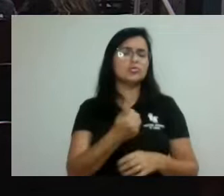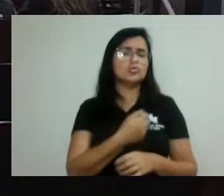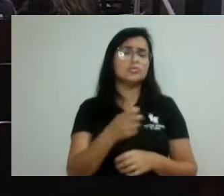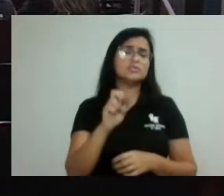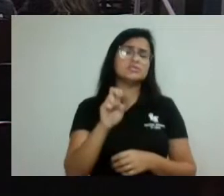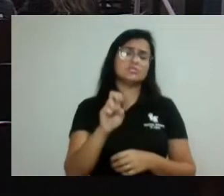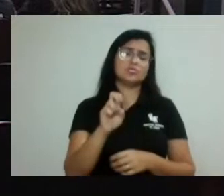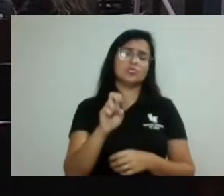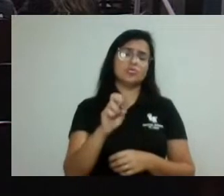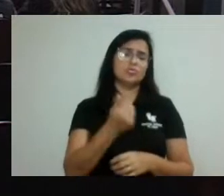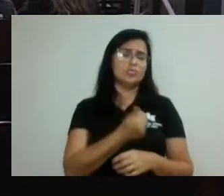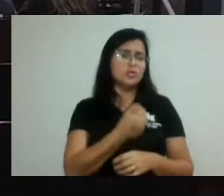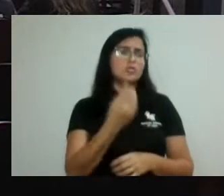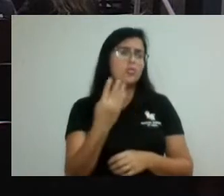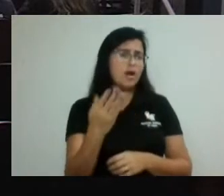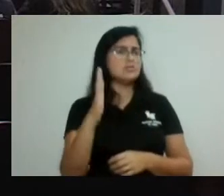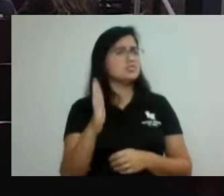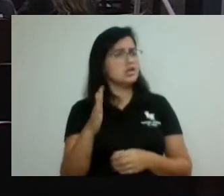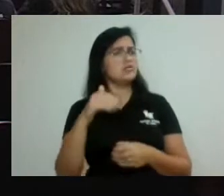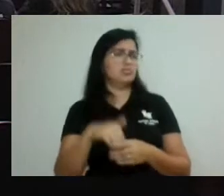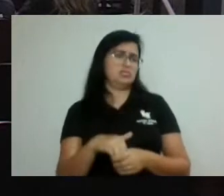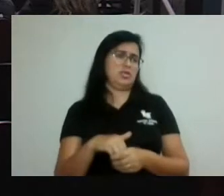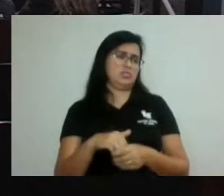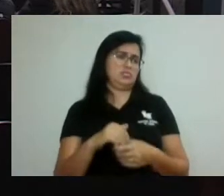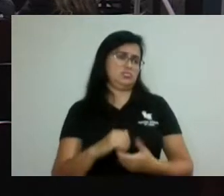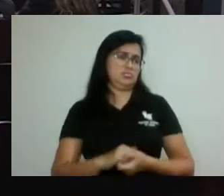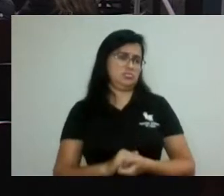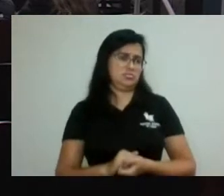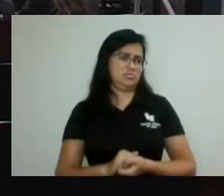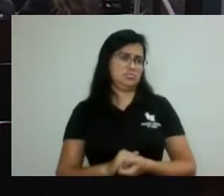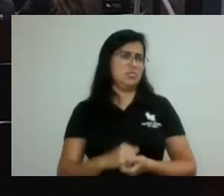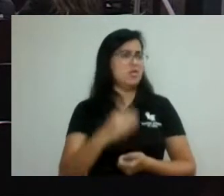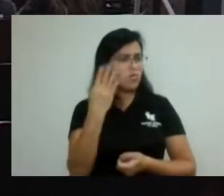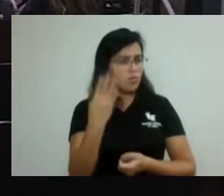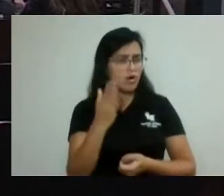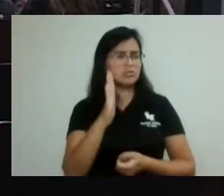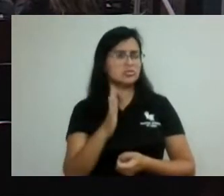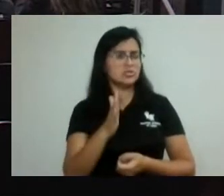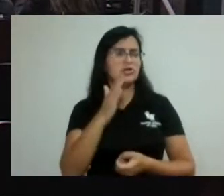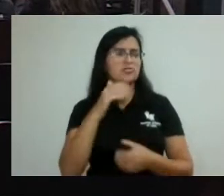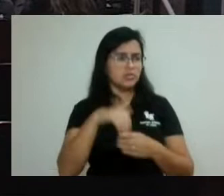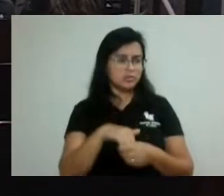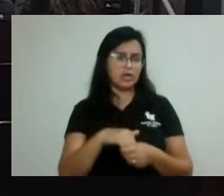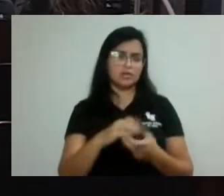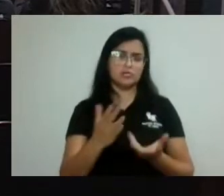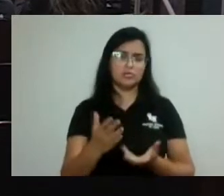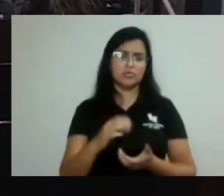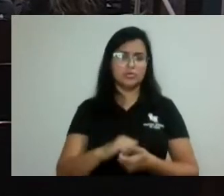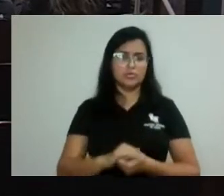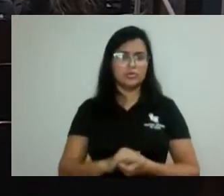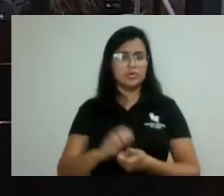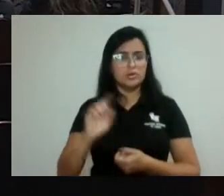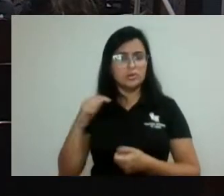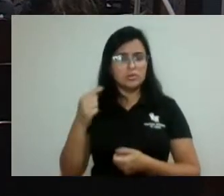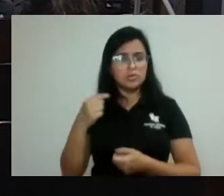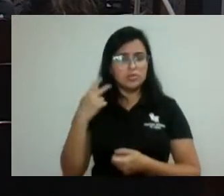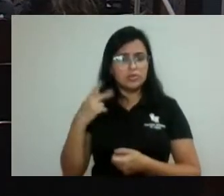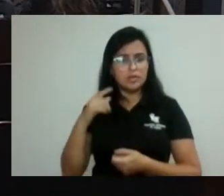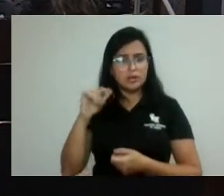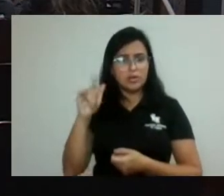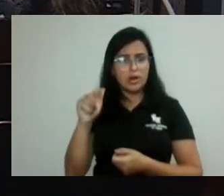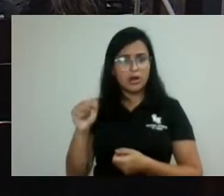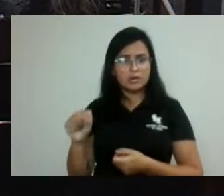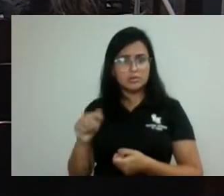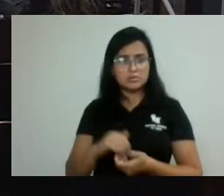tá. Não, só para entendimento. Obrigado. 4 foi votada, mas depois que a vereadora Laís... Vereadora Laís, o asserência permite as